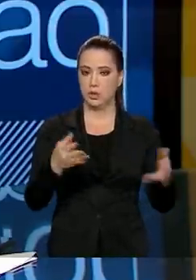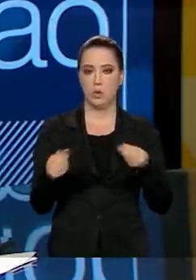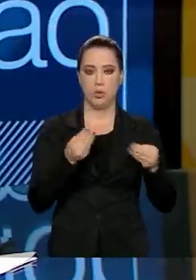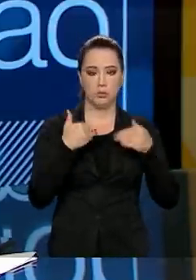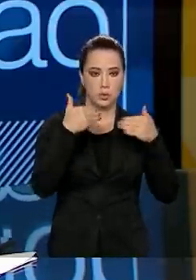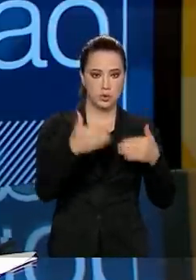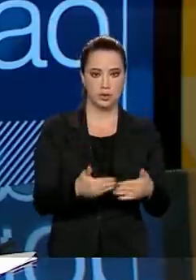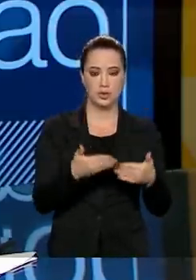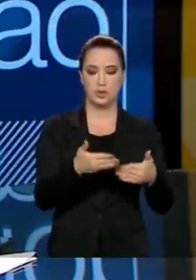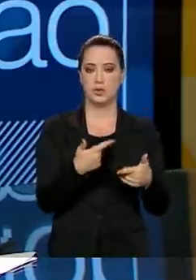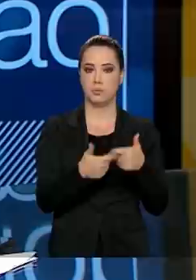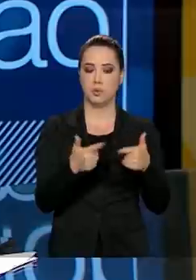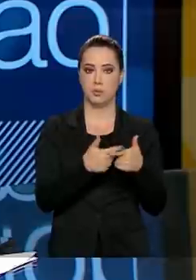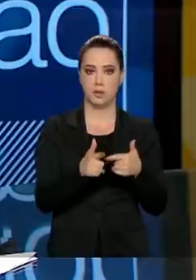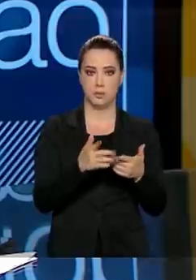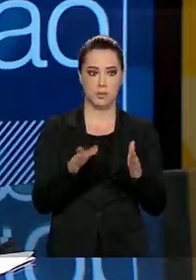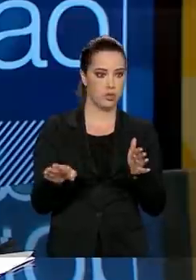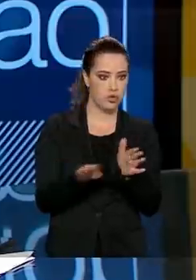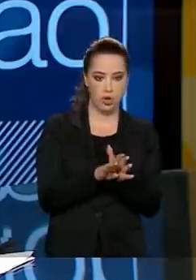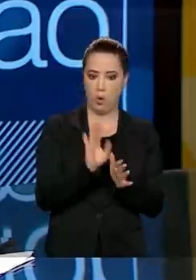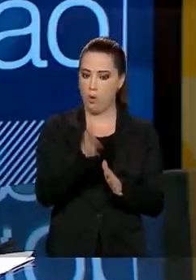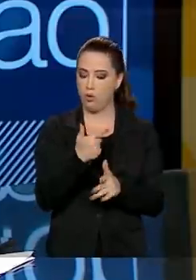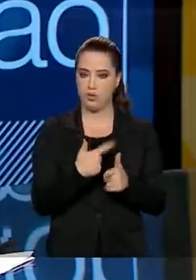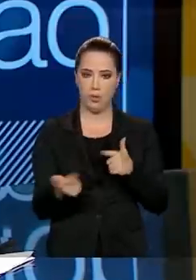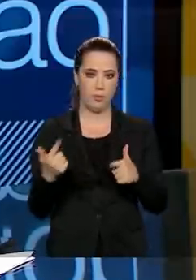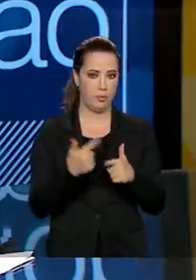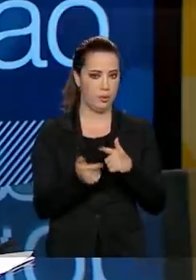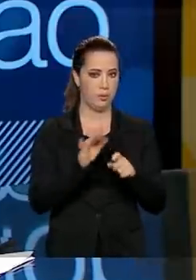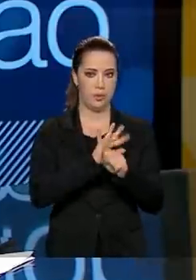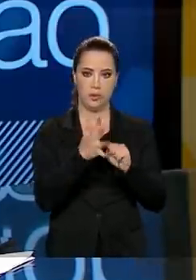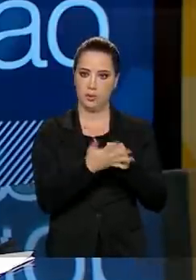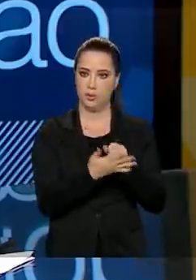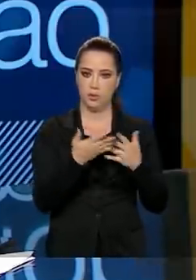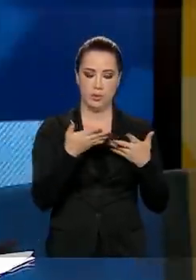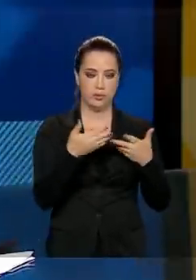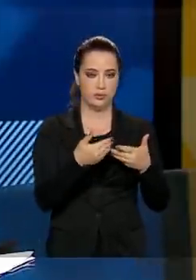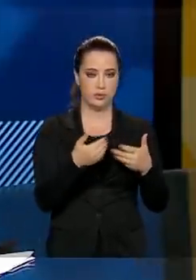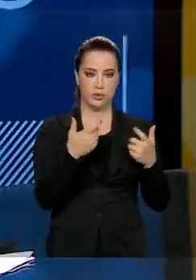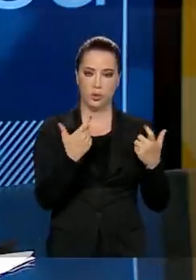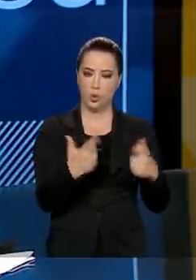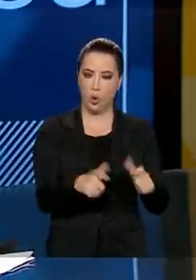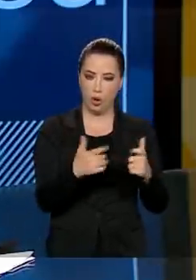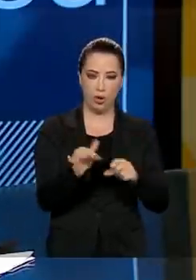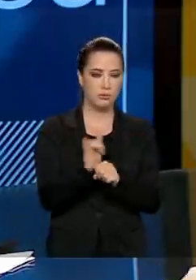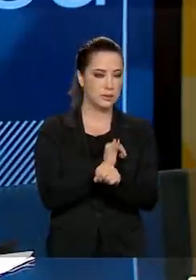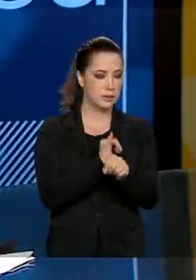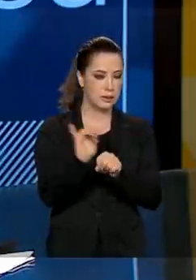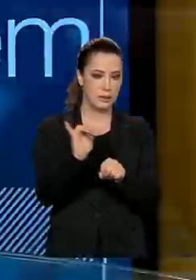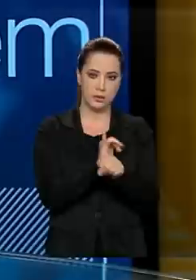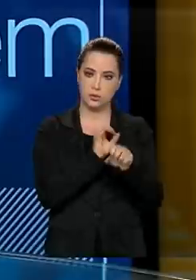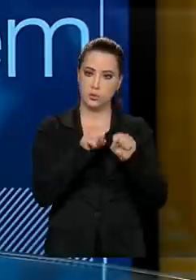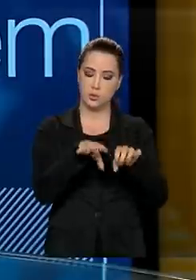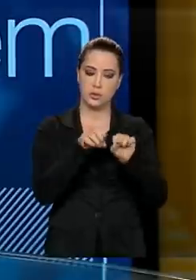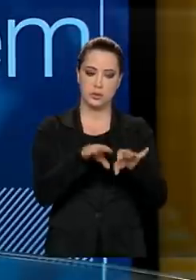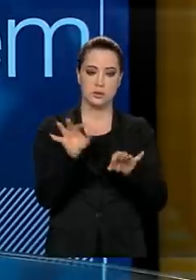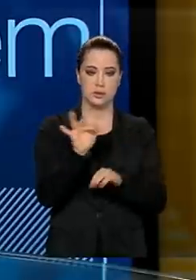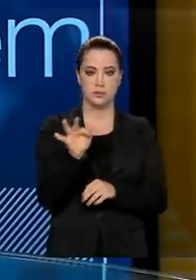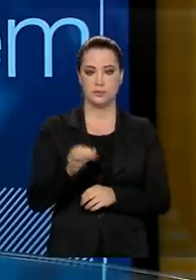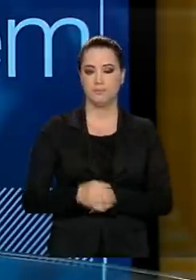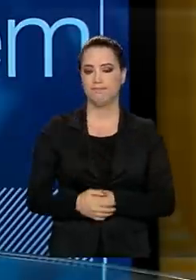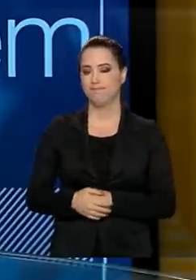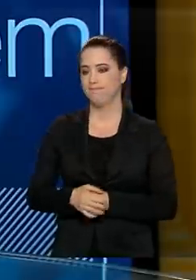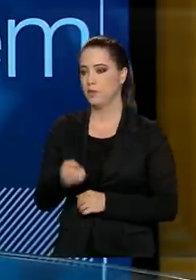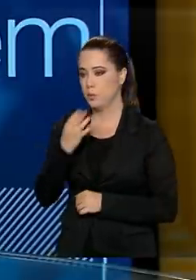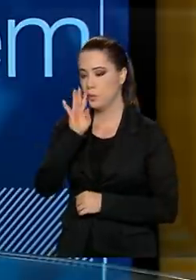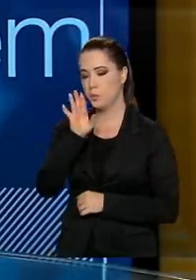desafio ali logo de cara na secretaria, que é uma secretaria estratégica? Olá, boa noite, Paulo.